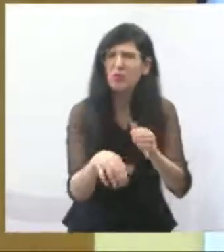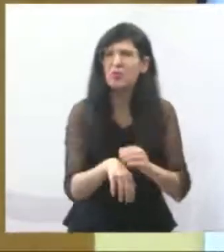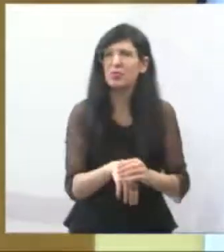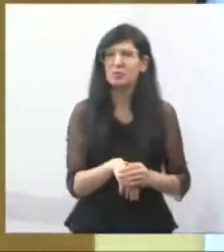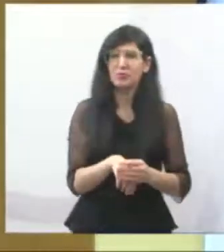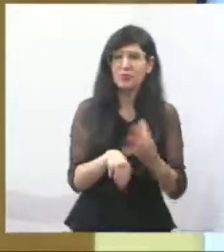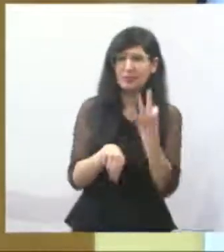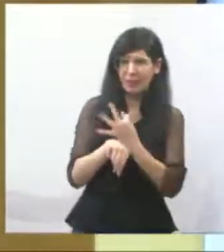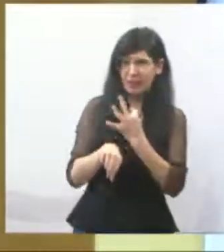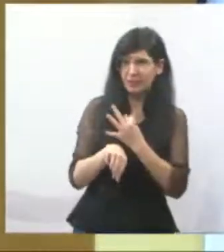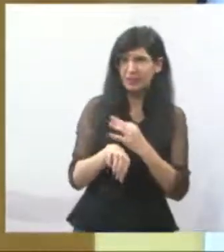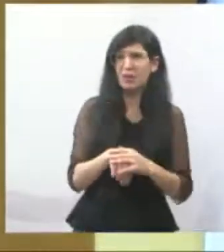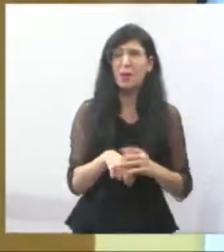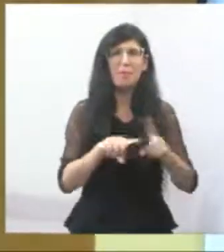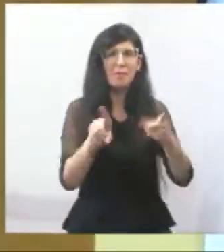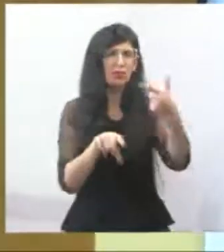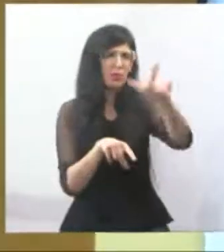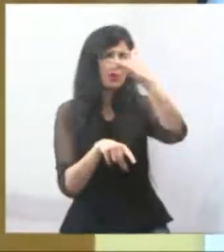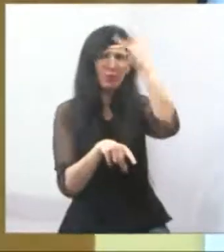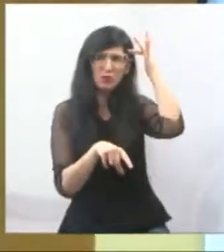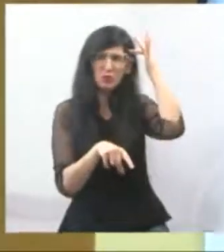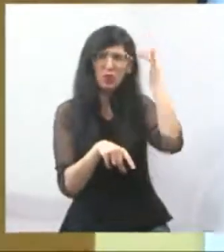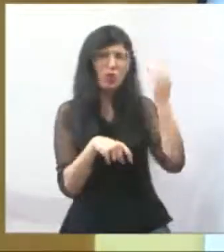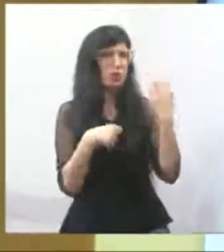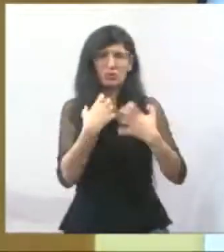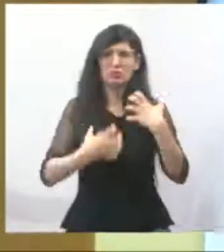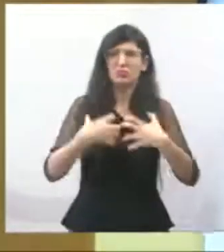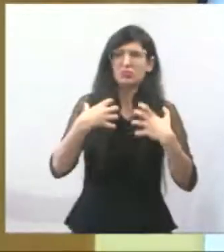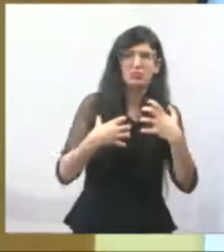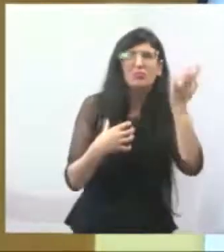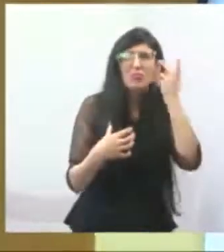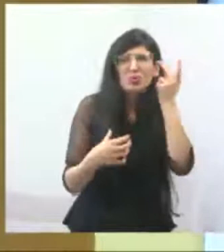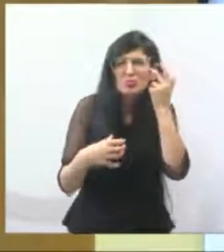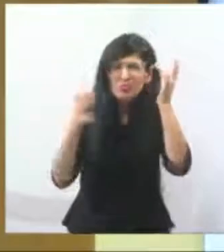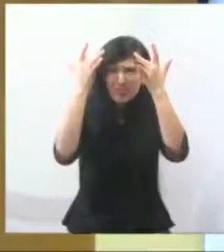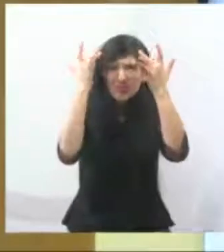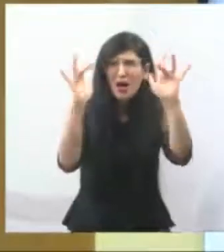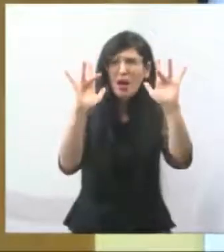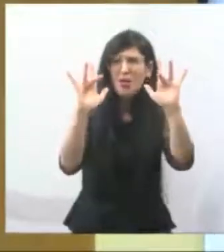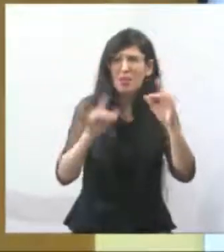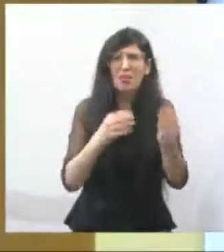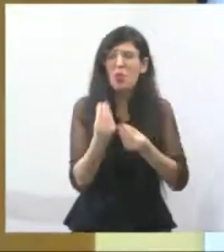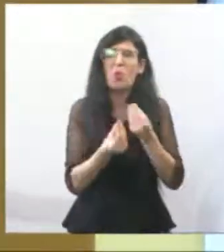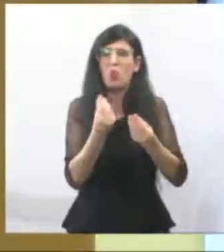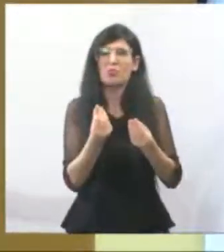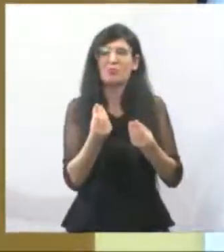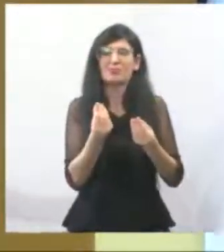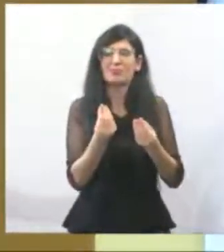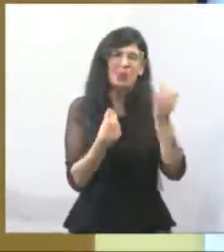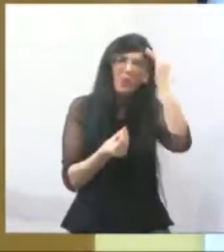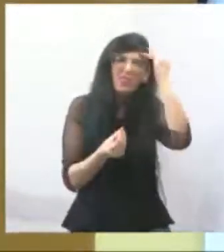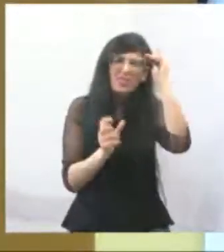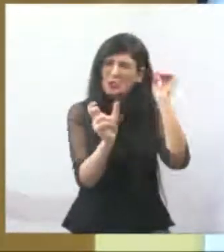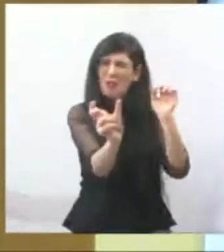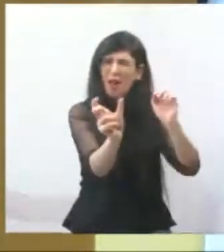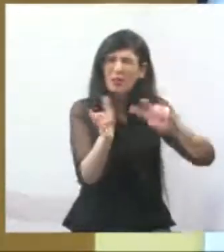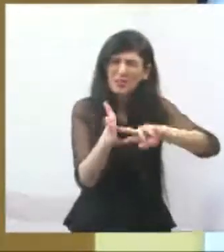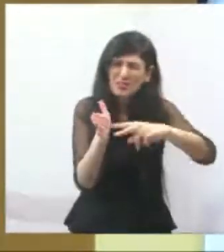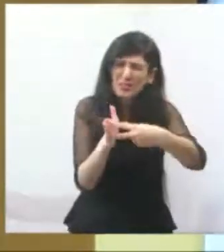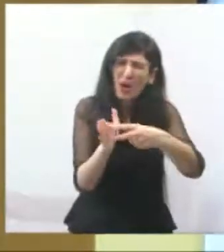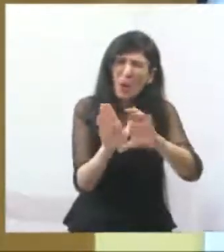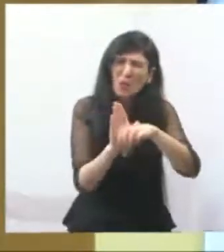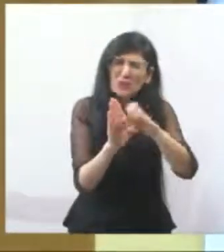receio, porque eu não sei como é que esse meu paciente está, meu familiar está, como é que ele vai transcorrer. Pode falar.